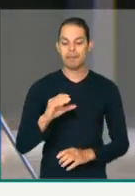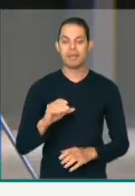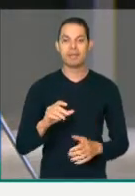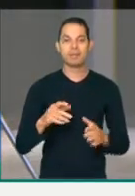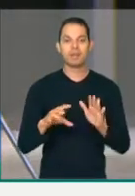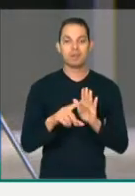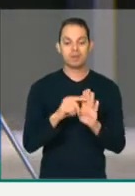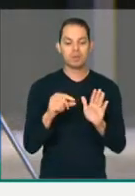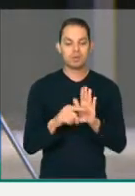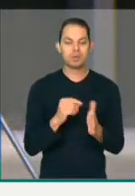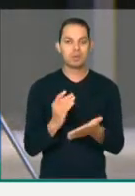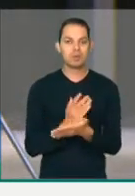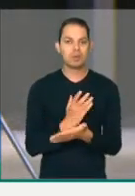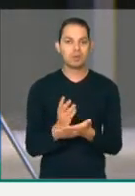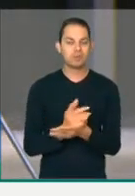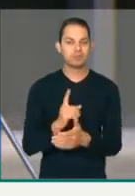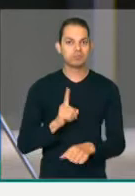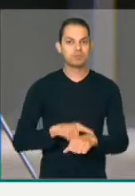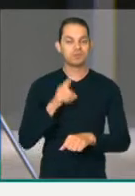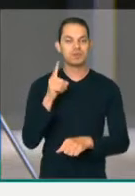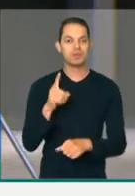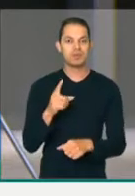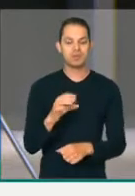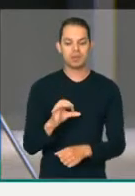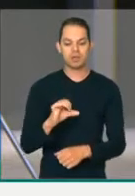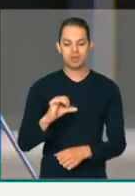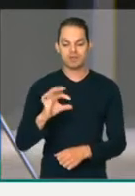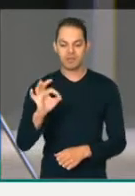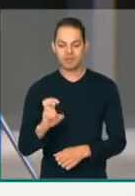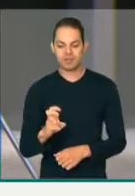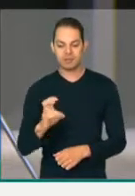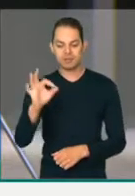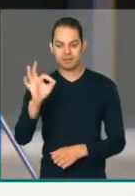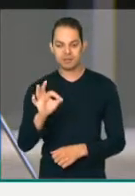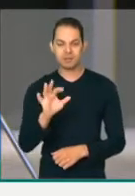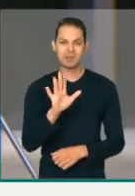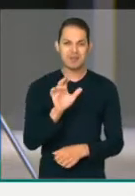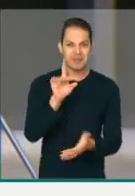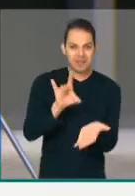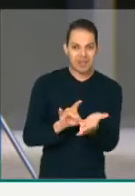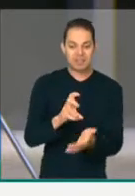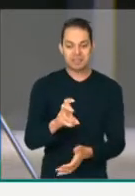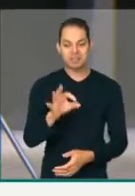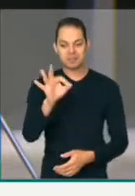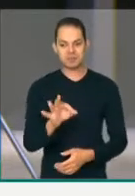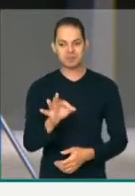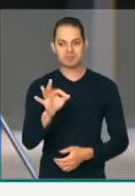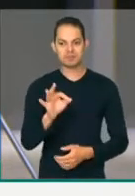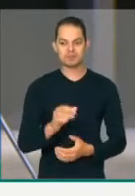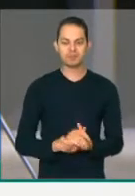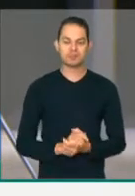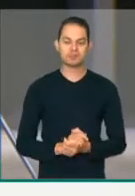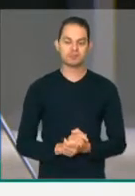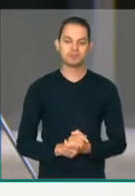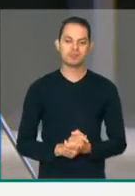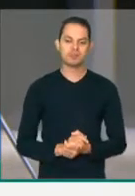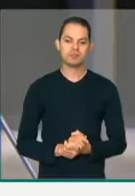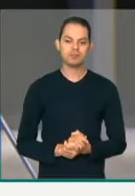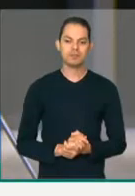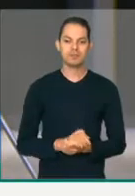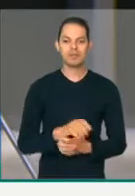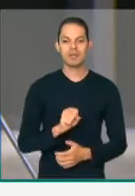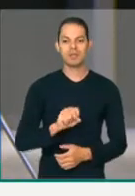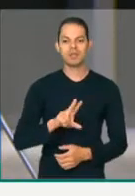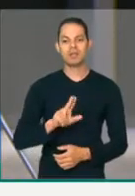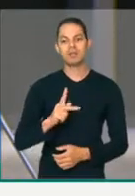95% das receitas... Na verdade, ele obriga 5% de superávit